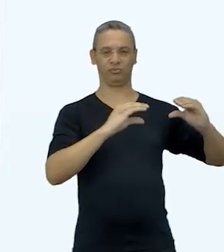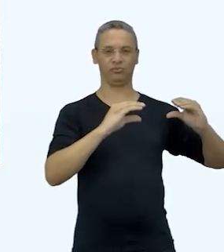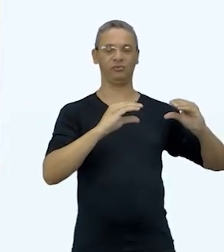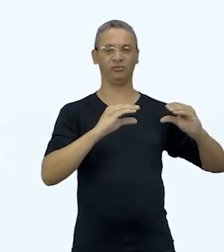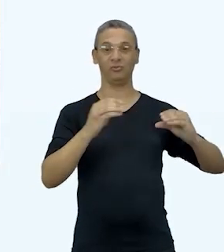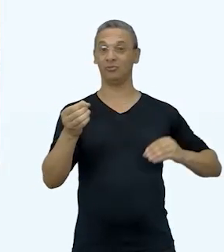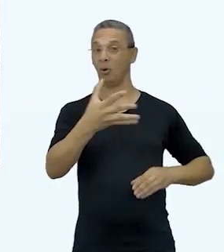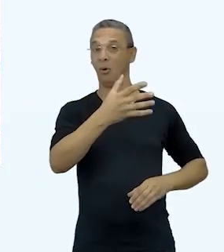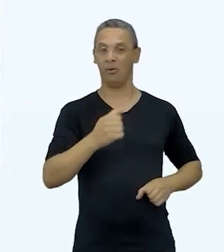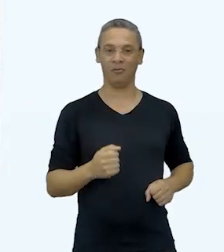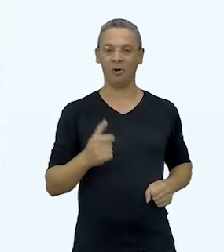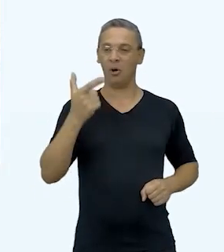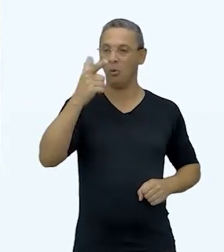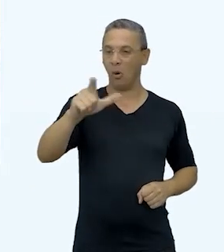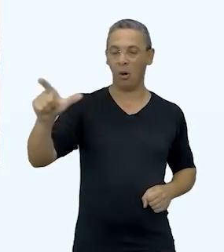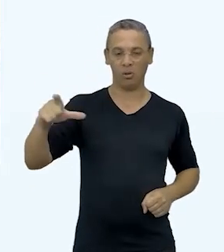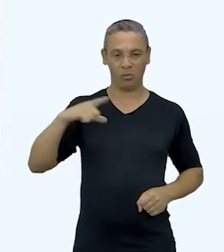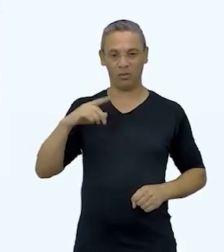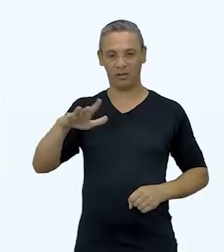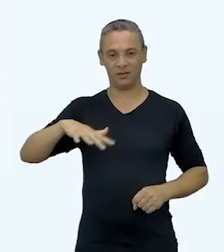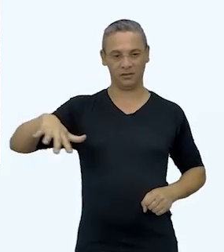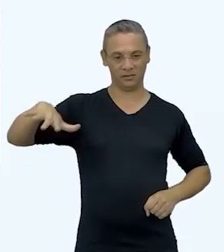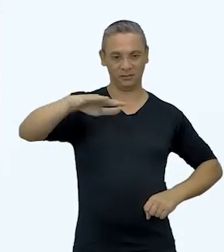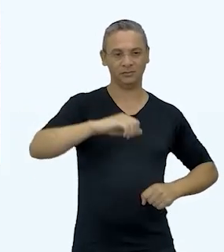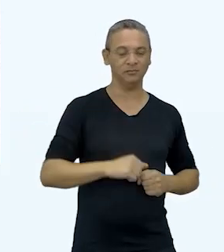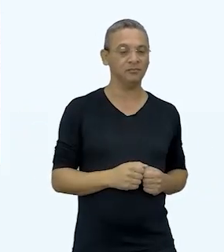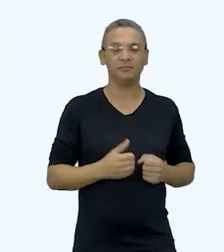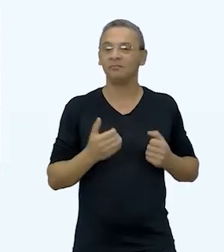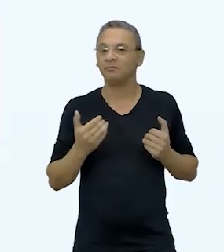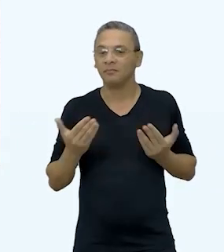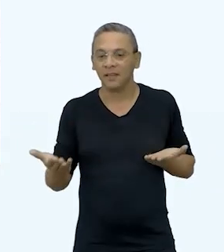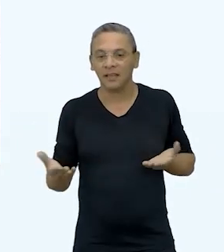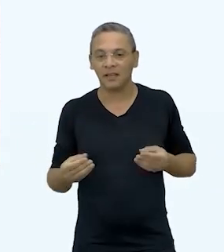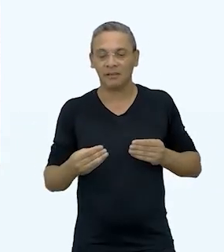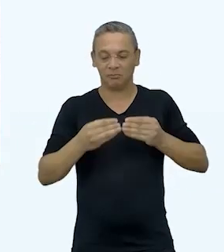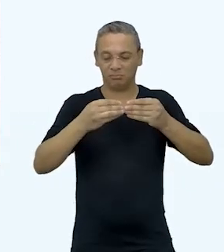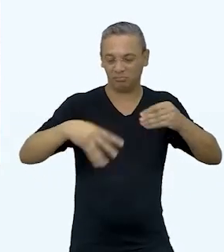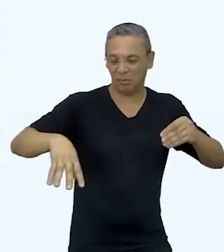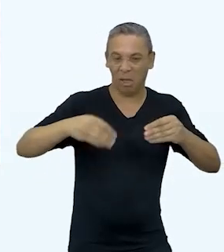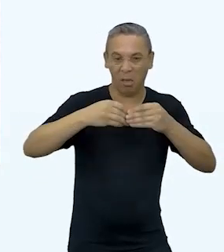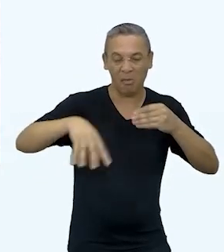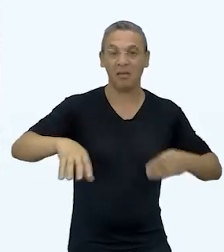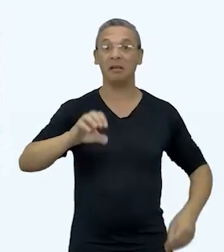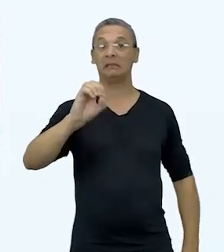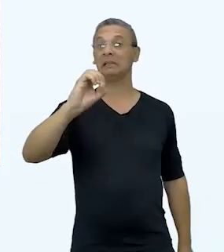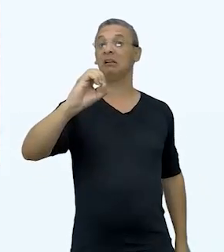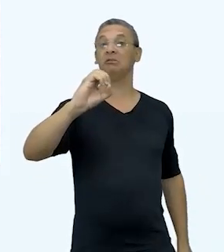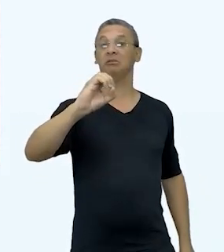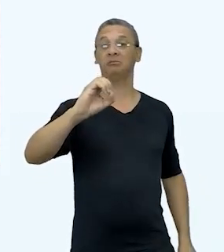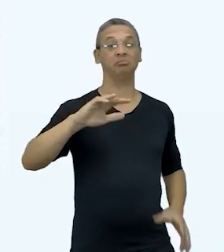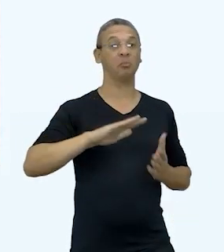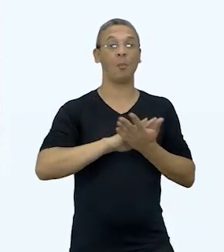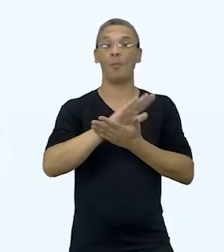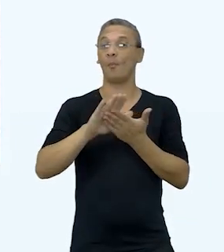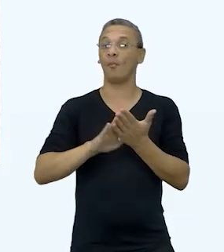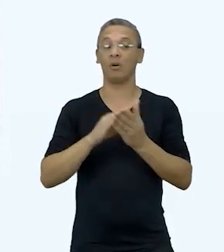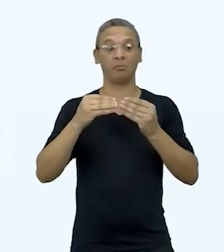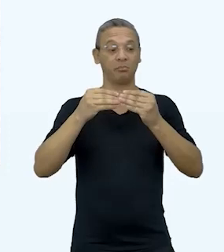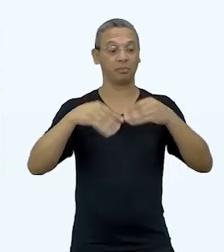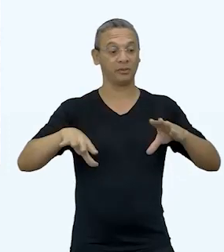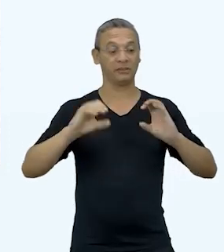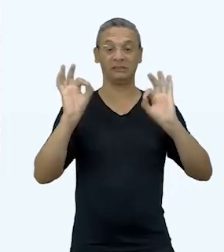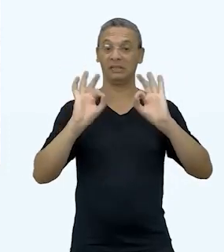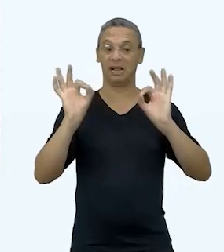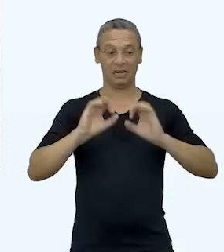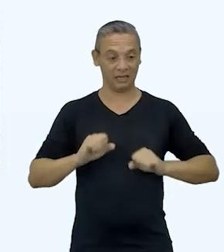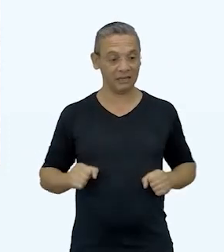restante você tem na propriedade. Aqui praticamente o desperdício é zero, não há assim descarte de